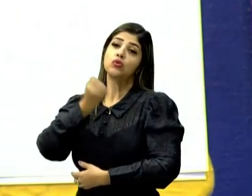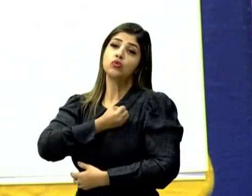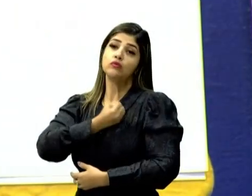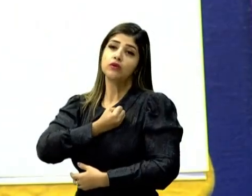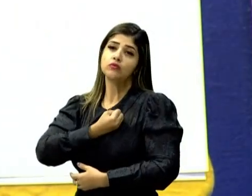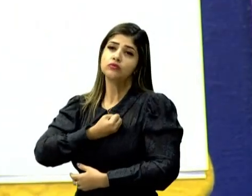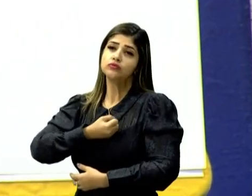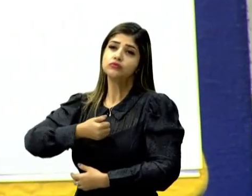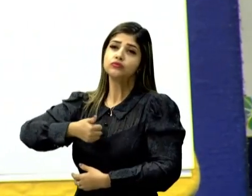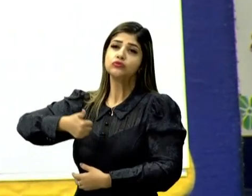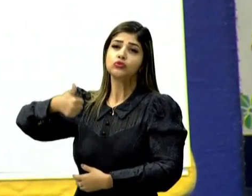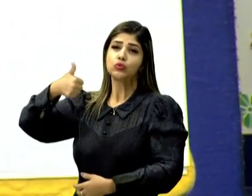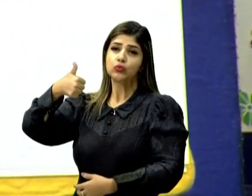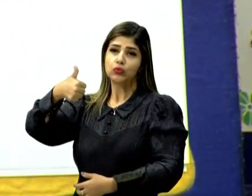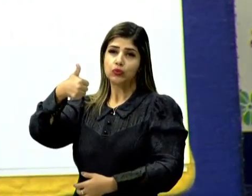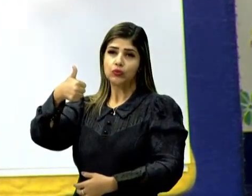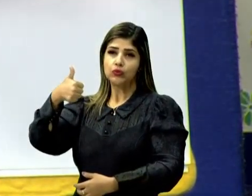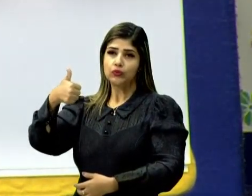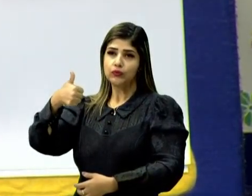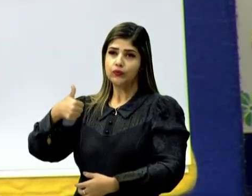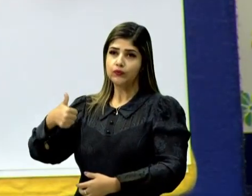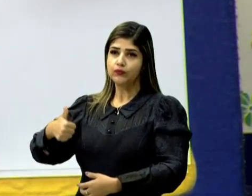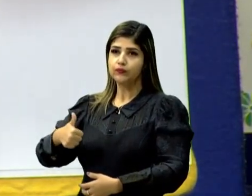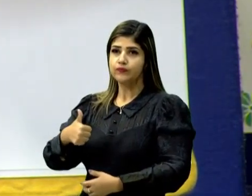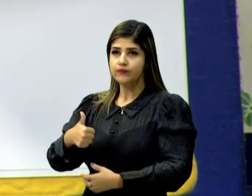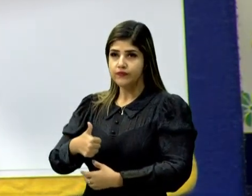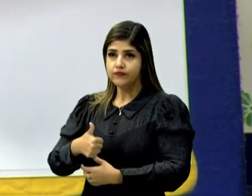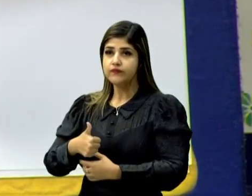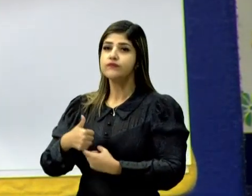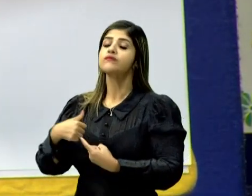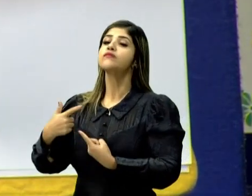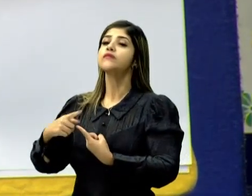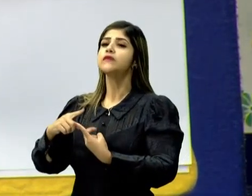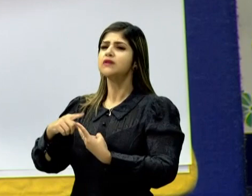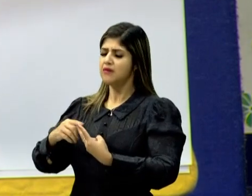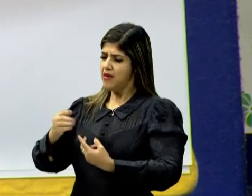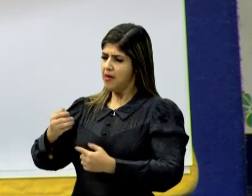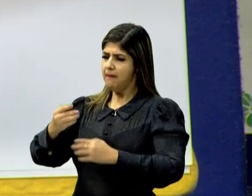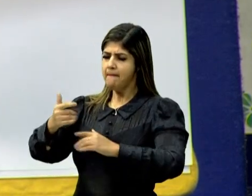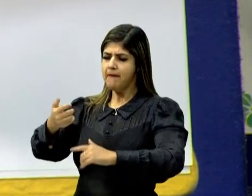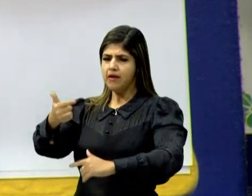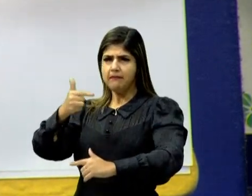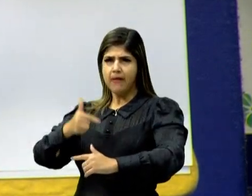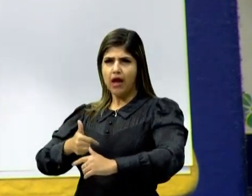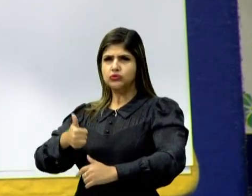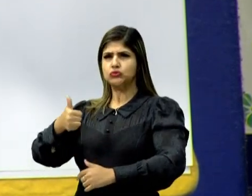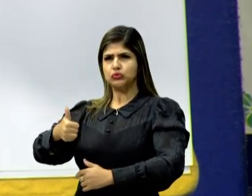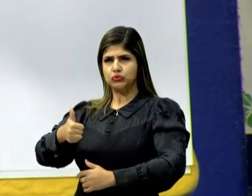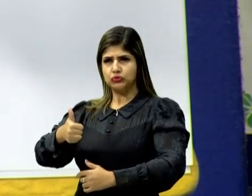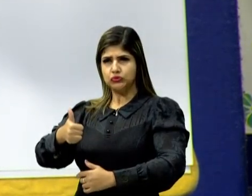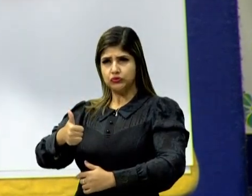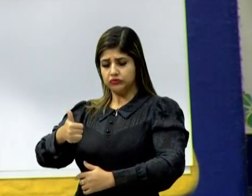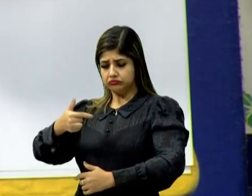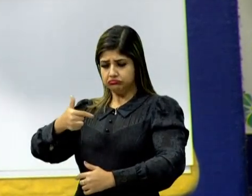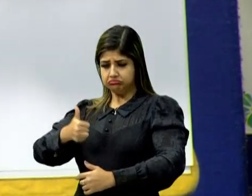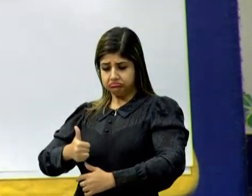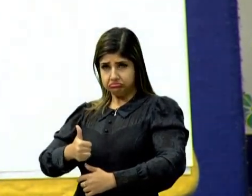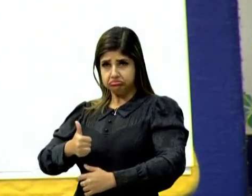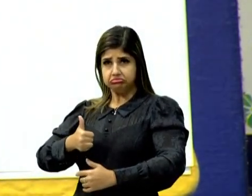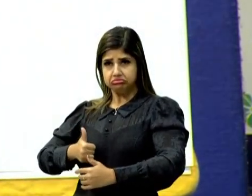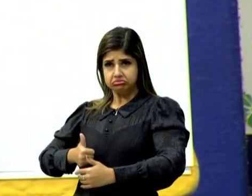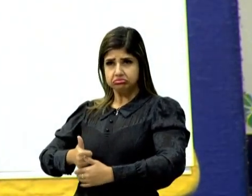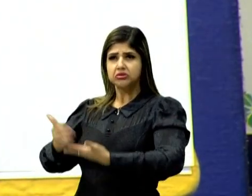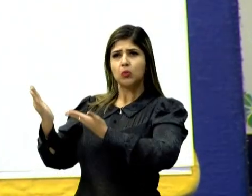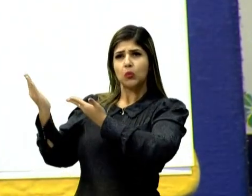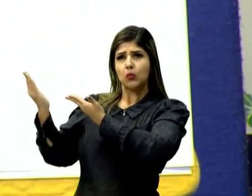e depois eu vou colocar abaixo o número 1 de novo e vou repetir o número 1 aqui.